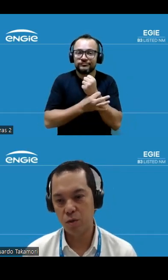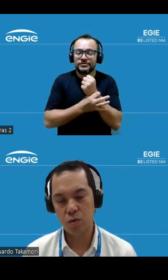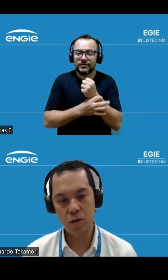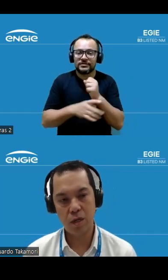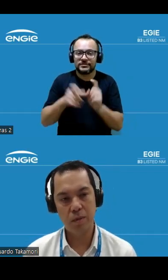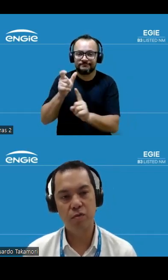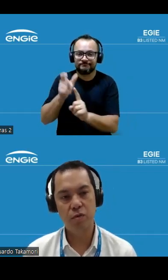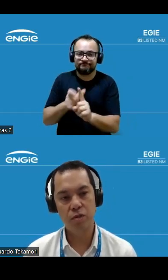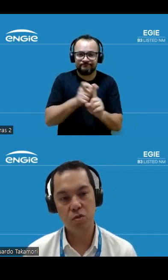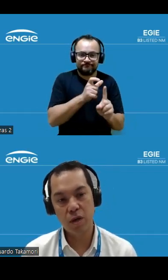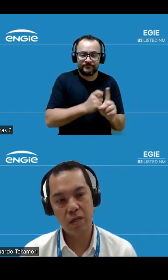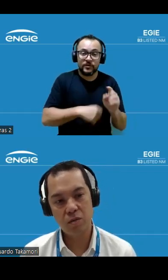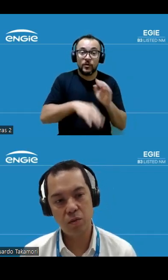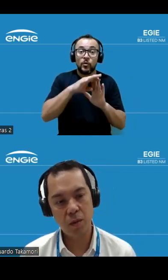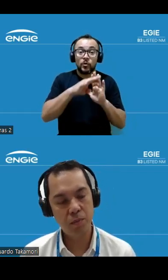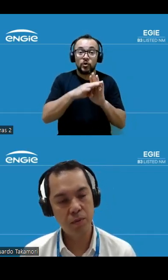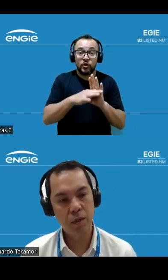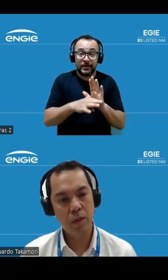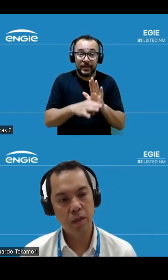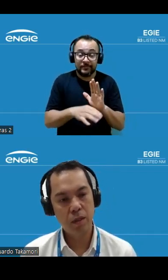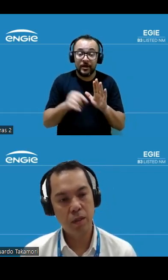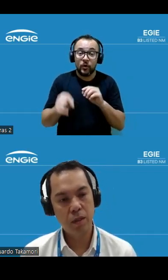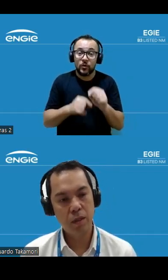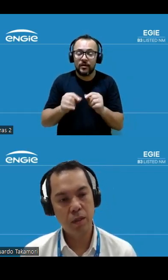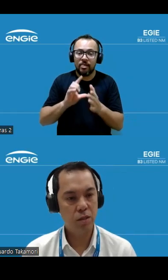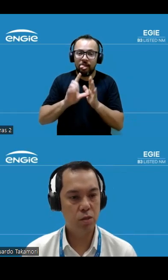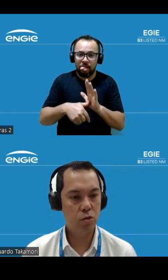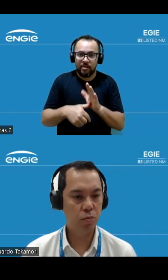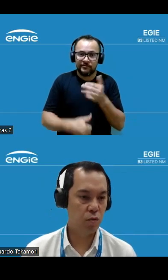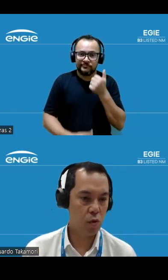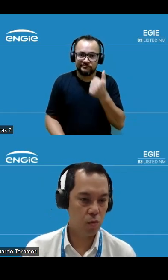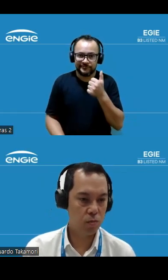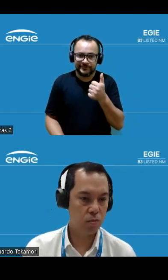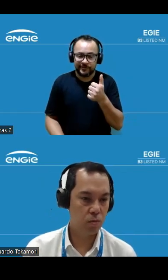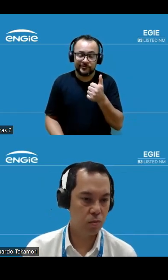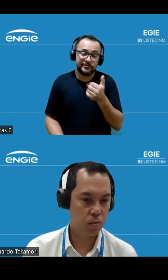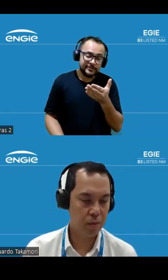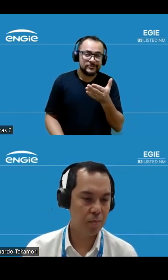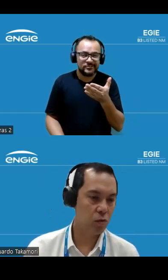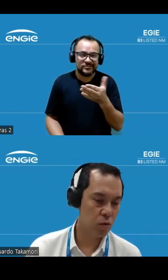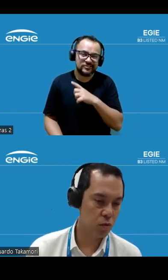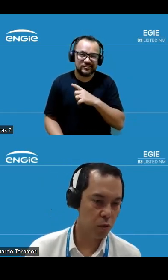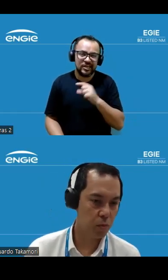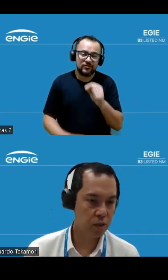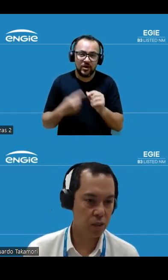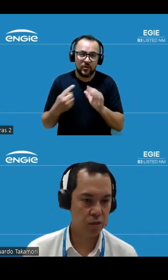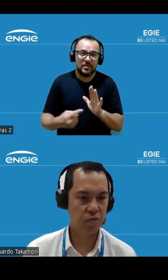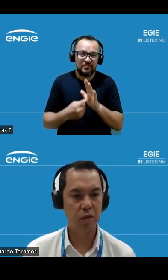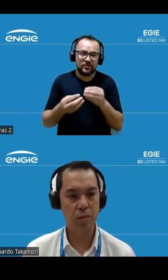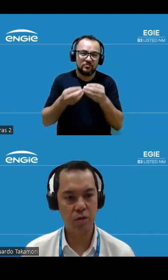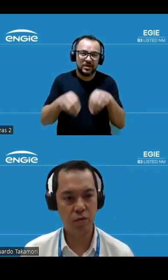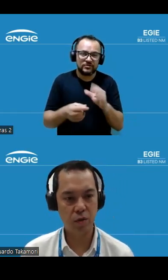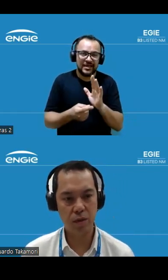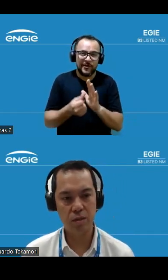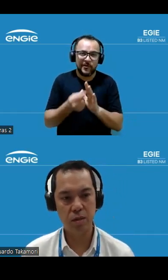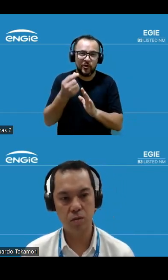fez com que o cronograma fosse deslocado no tempo e, naturalmente, isso provocou um impacto econômico para a gente que,